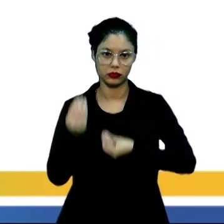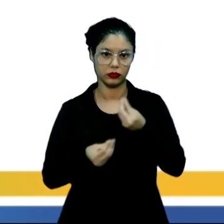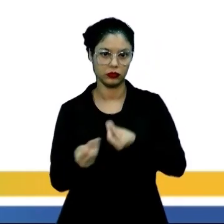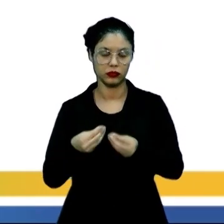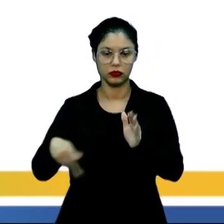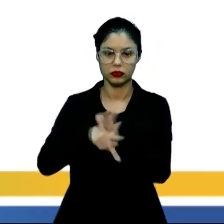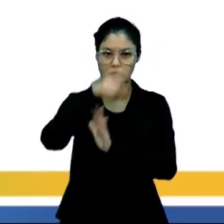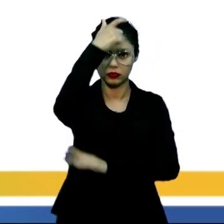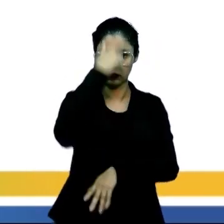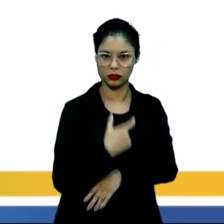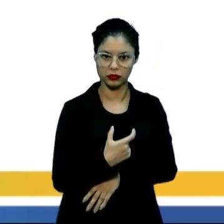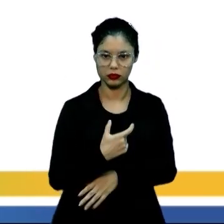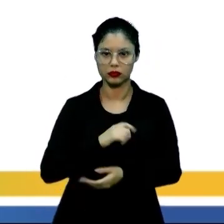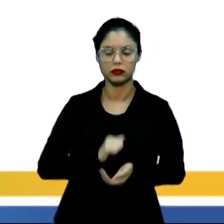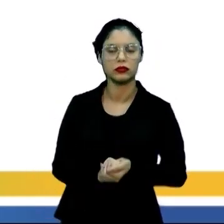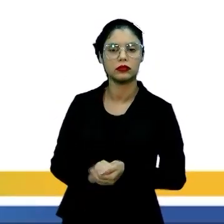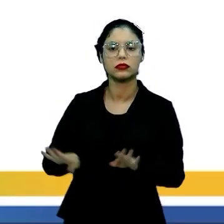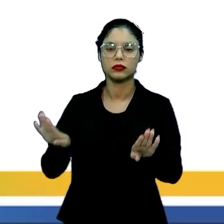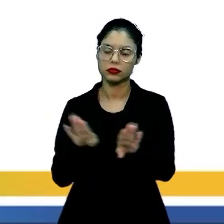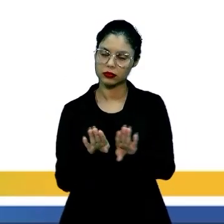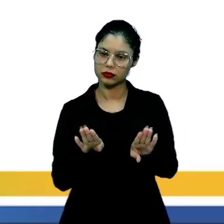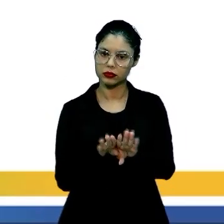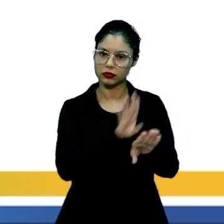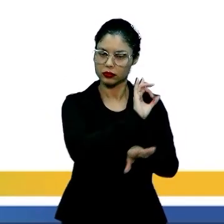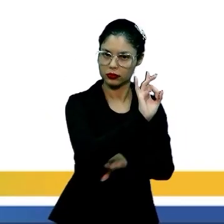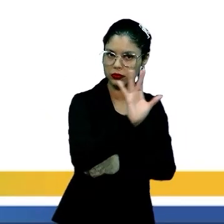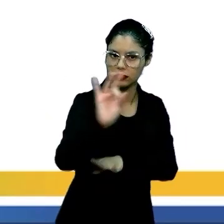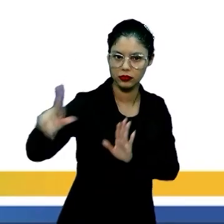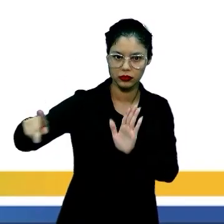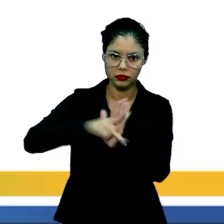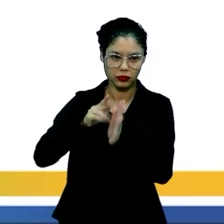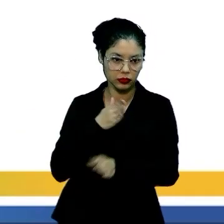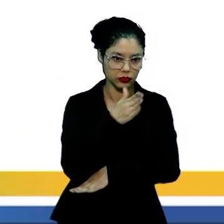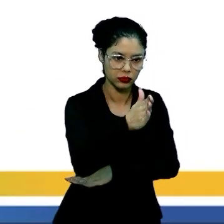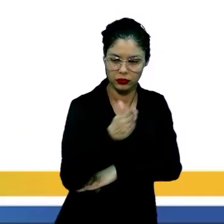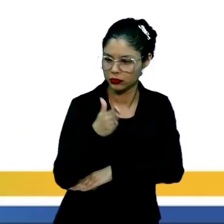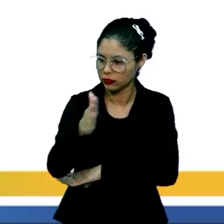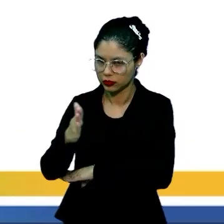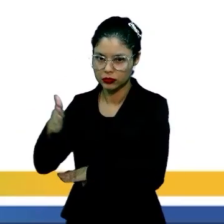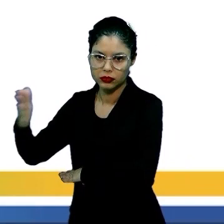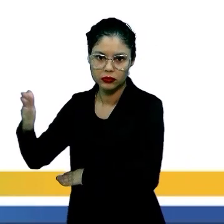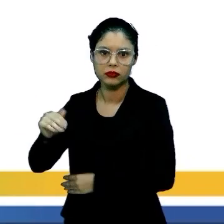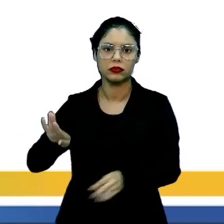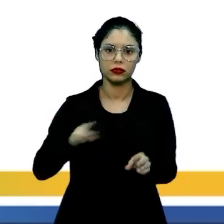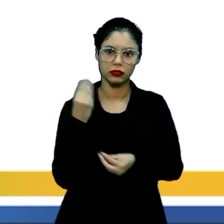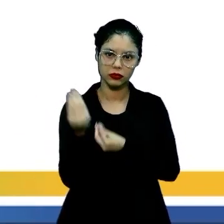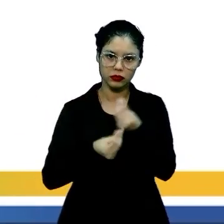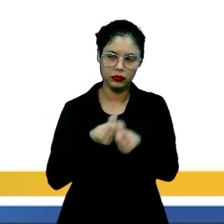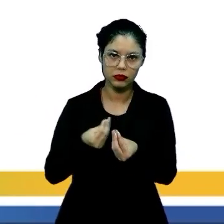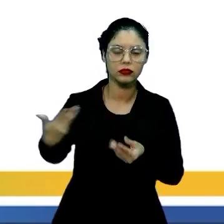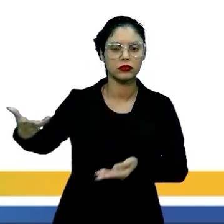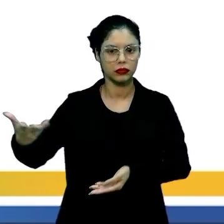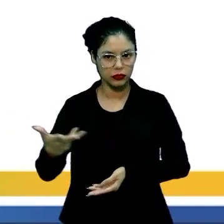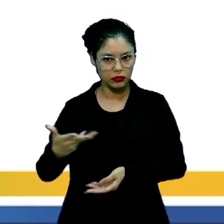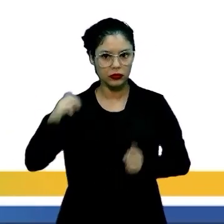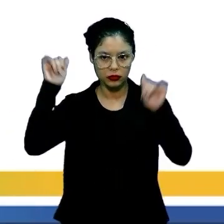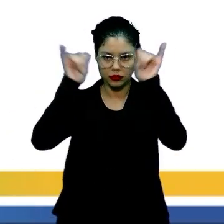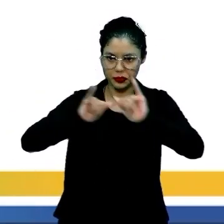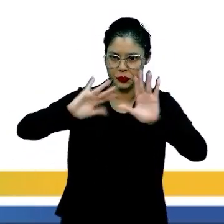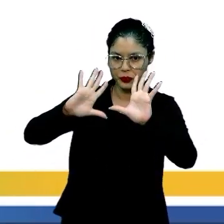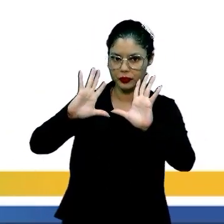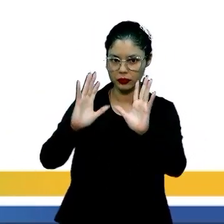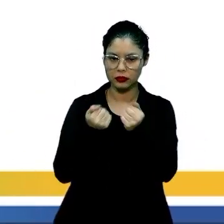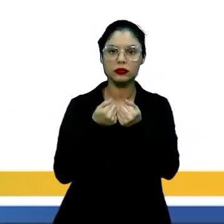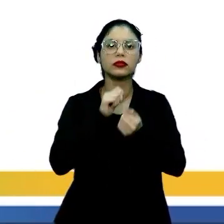a construção do ser. Cabe a cada um trilhar seu próprio caminho com base nas informações adquiridas